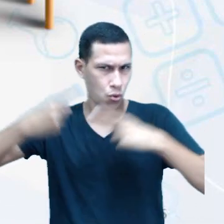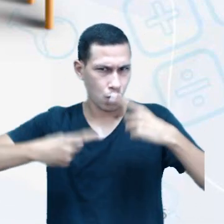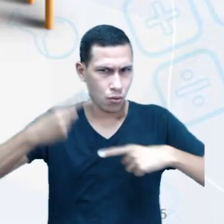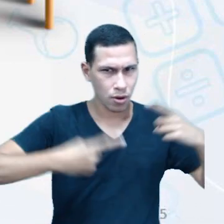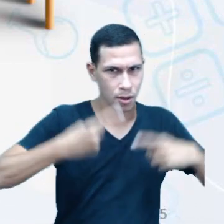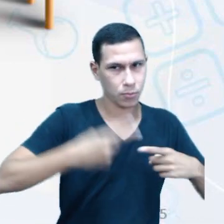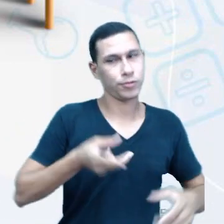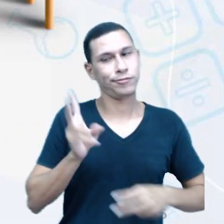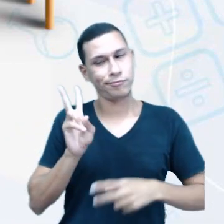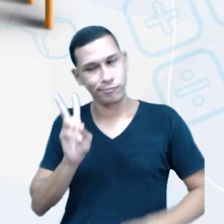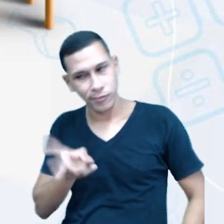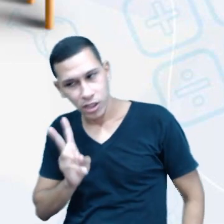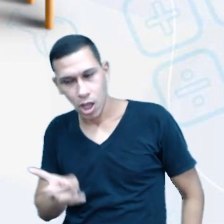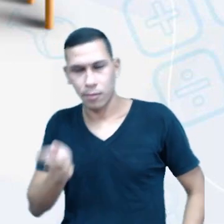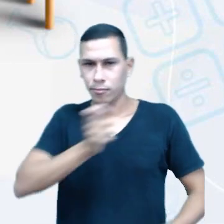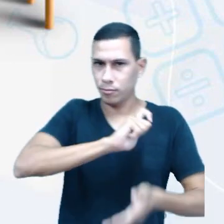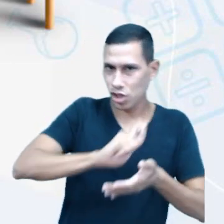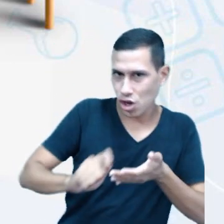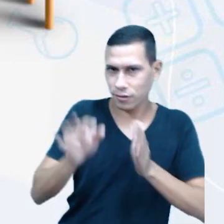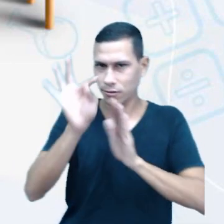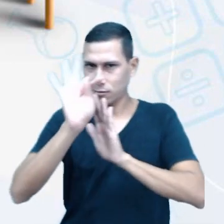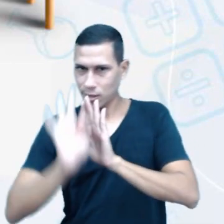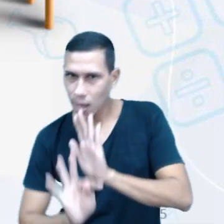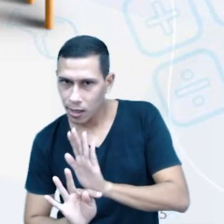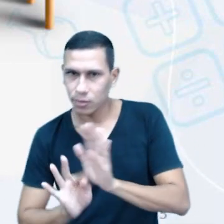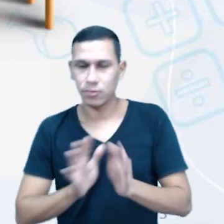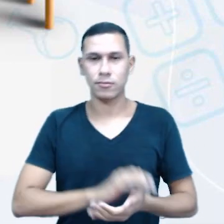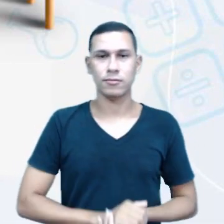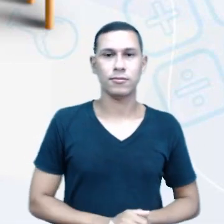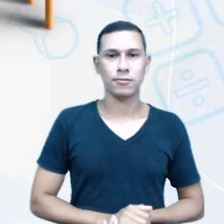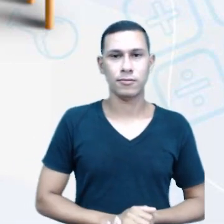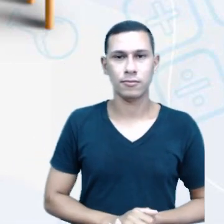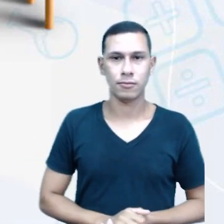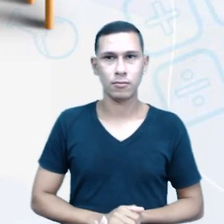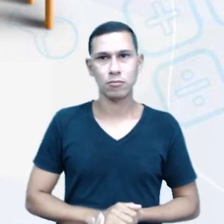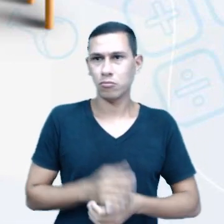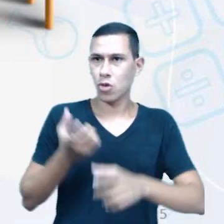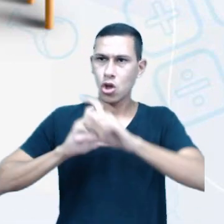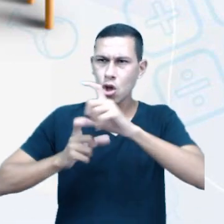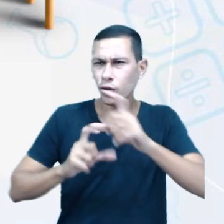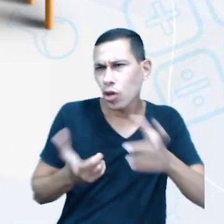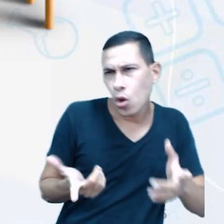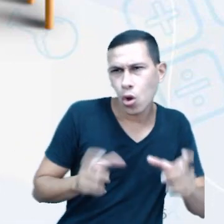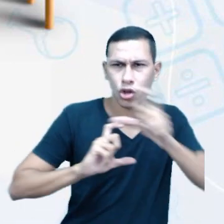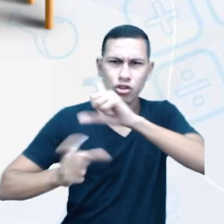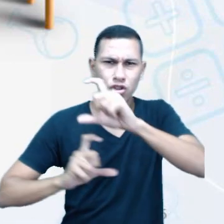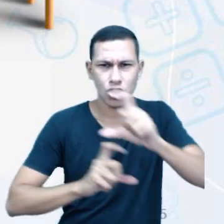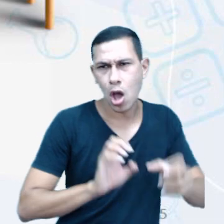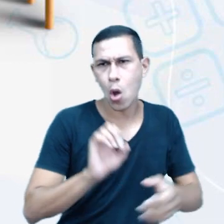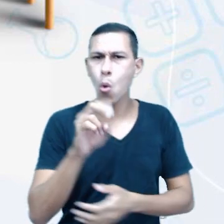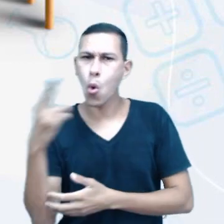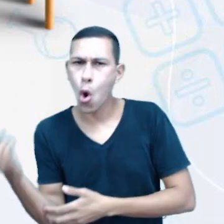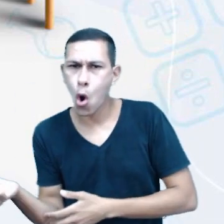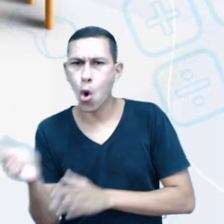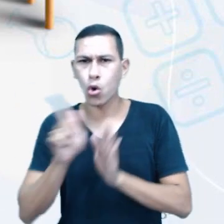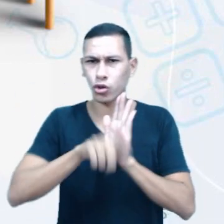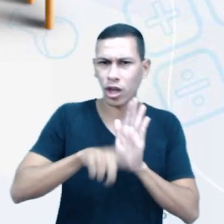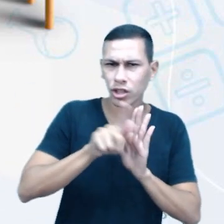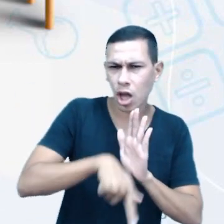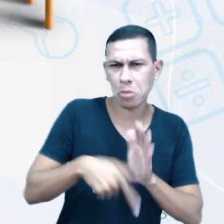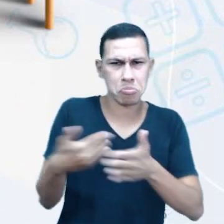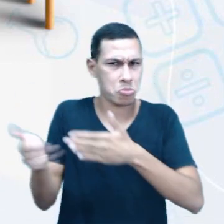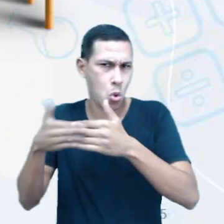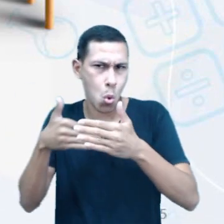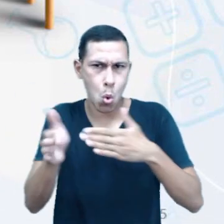vez que eu escrevo um texto, seja ele de qual gênero for, estão lembrados? Nós temos um